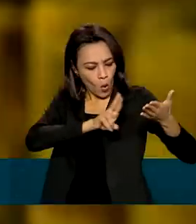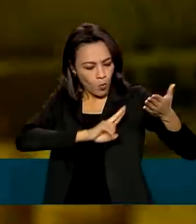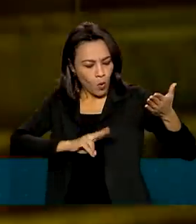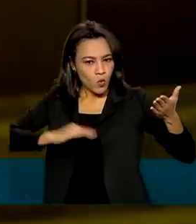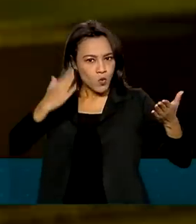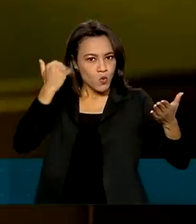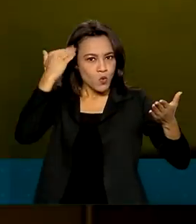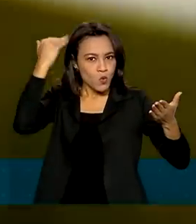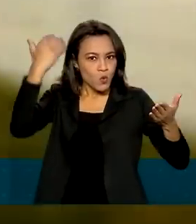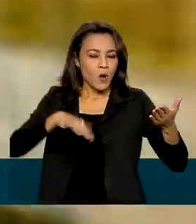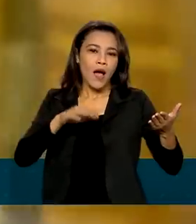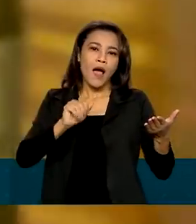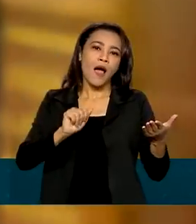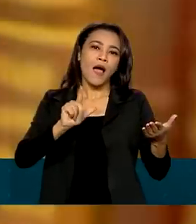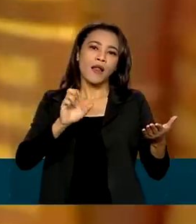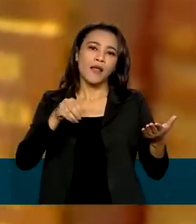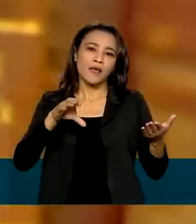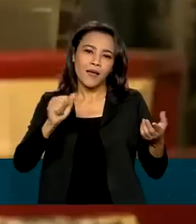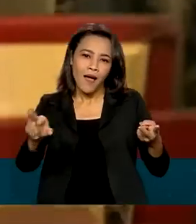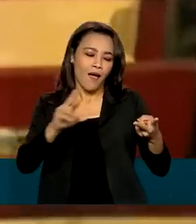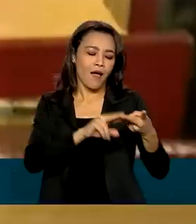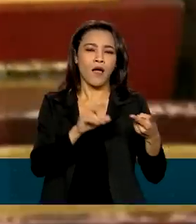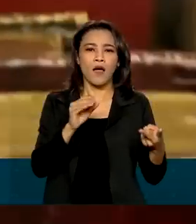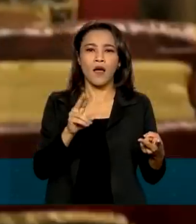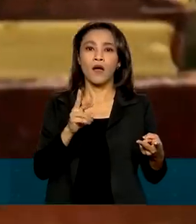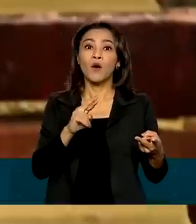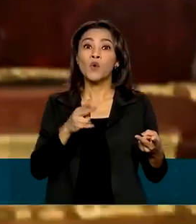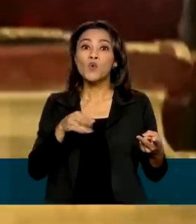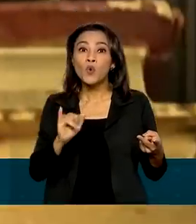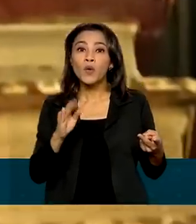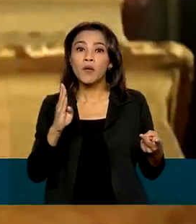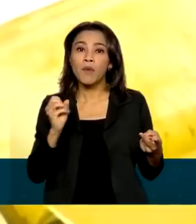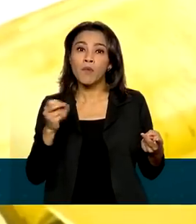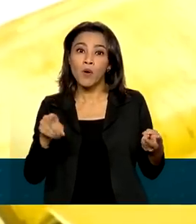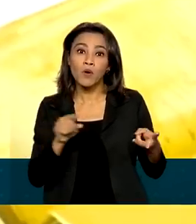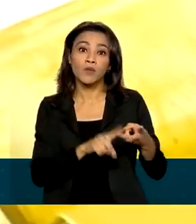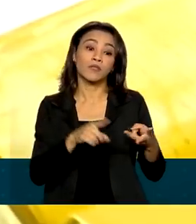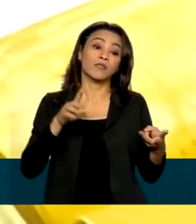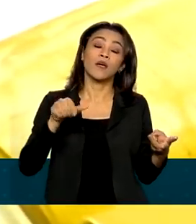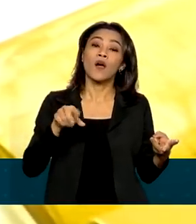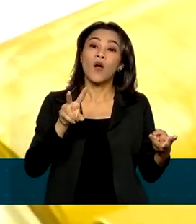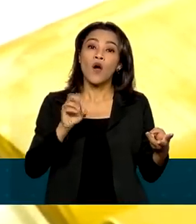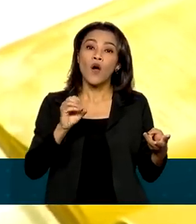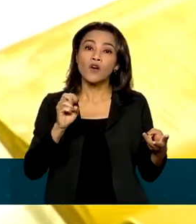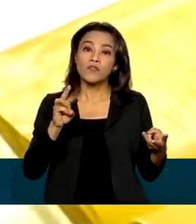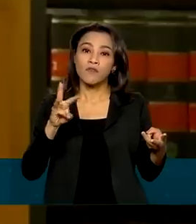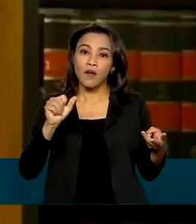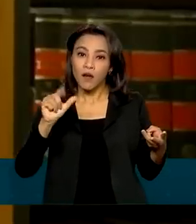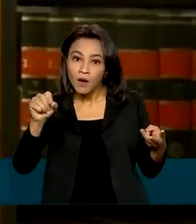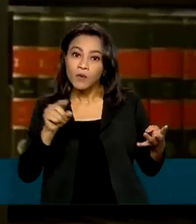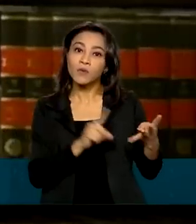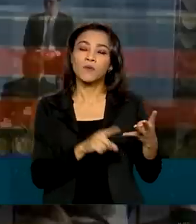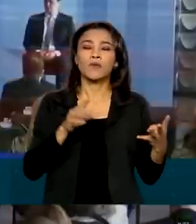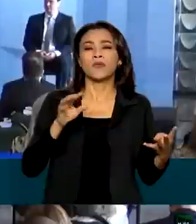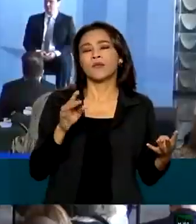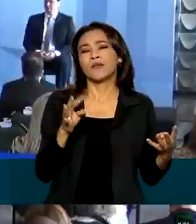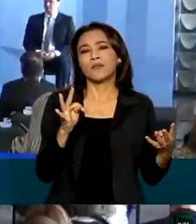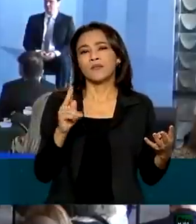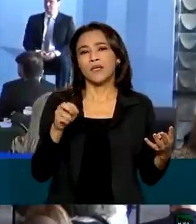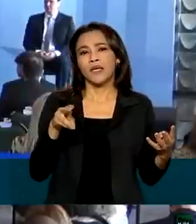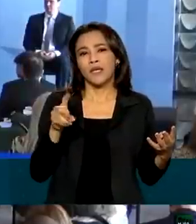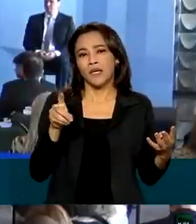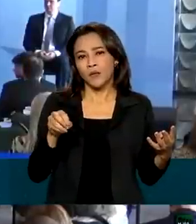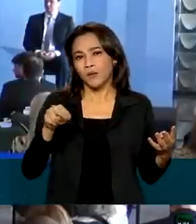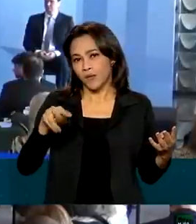escritor José Lencar, Rui Barbosa, Oswaldo Aranha e Tancredo Neves passaram por aqui. Na